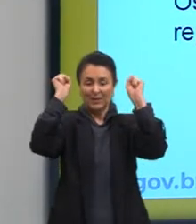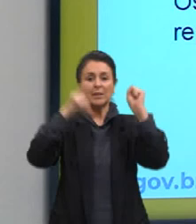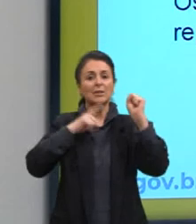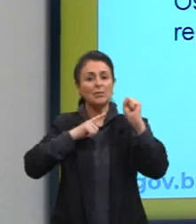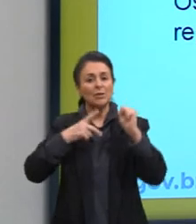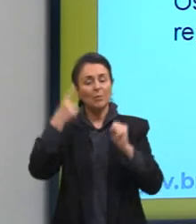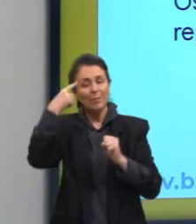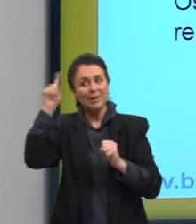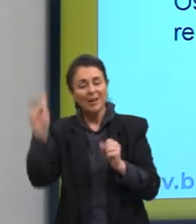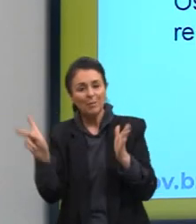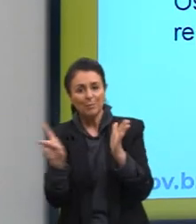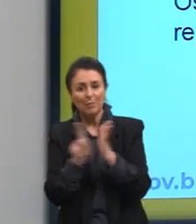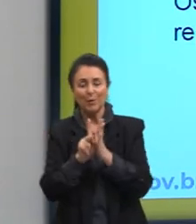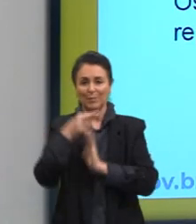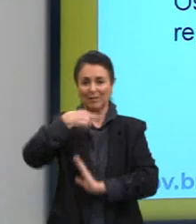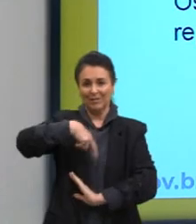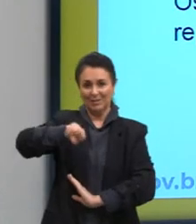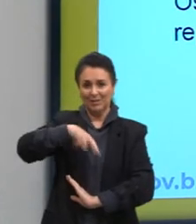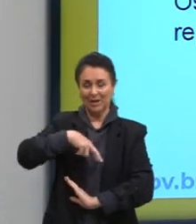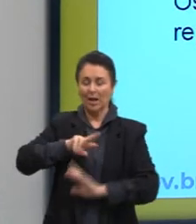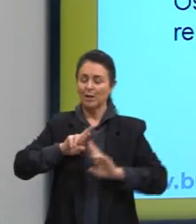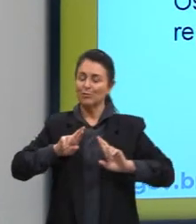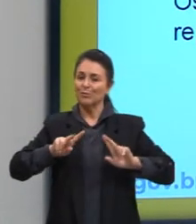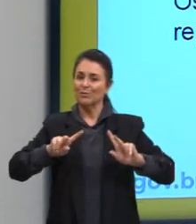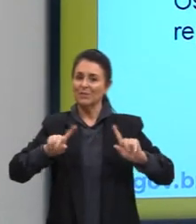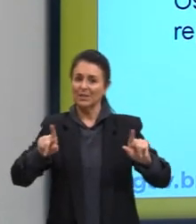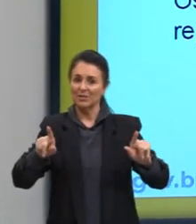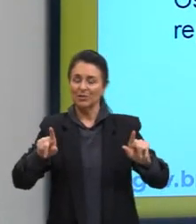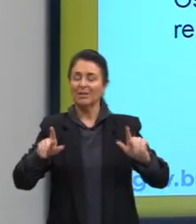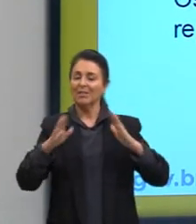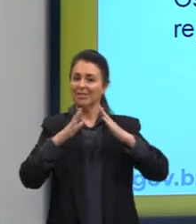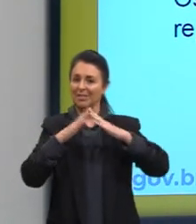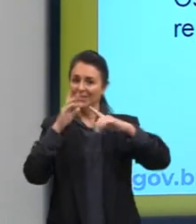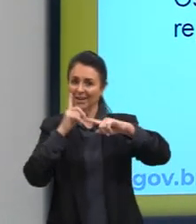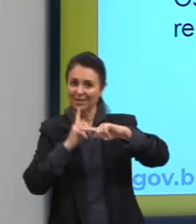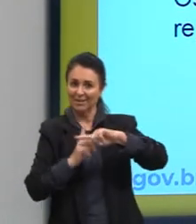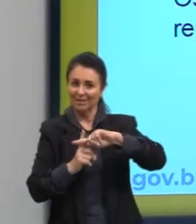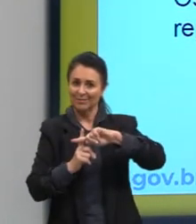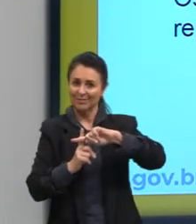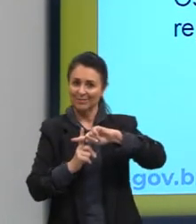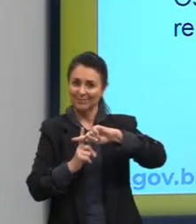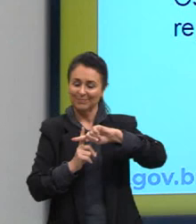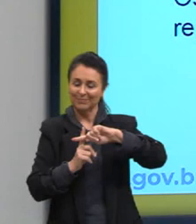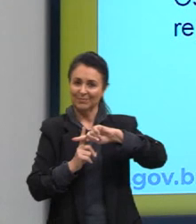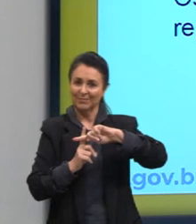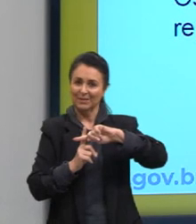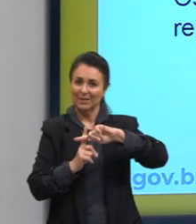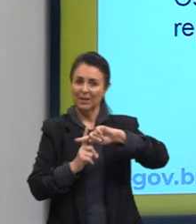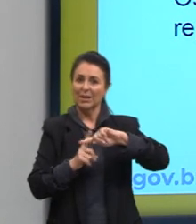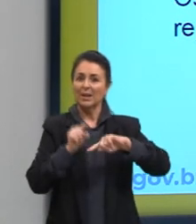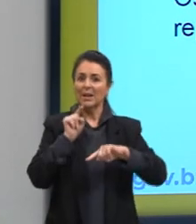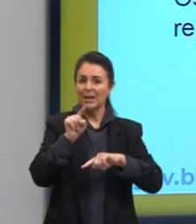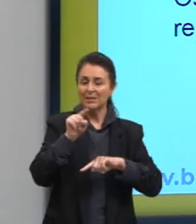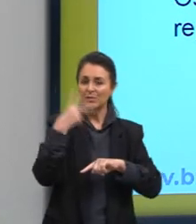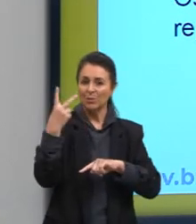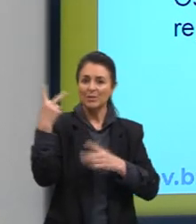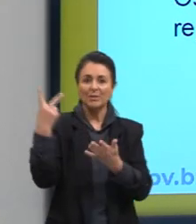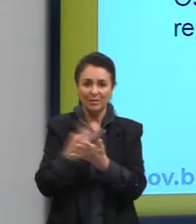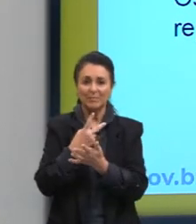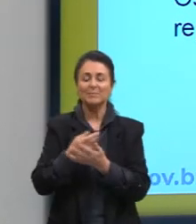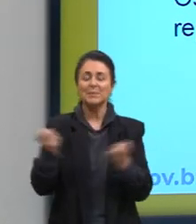religiosidade que era diferente daquela da igreja. Então, esses acontecimentos